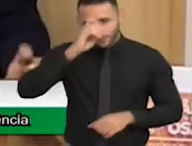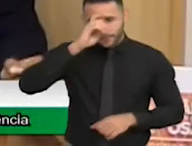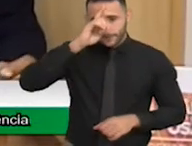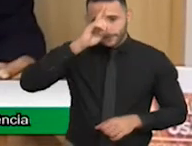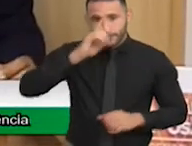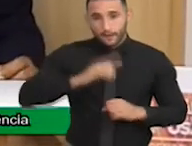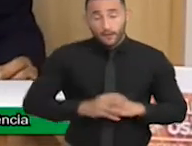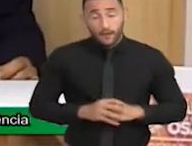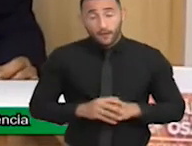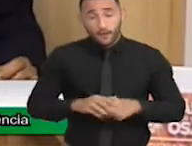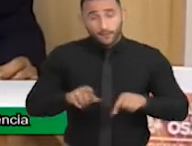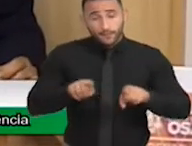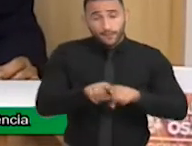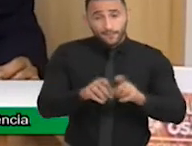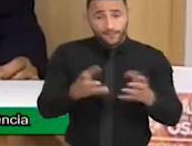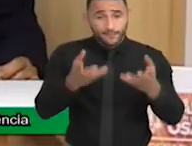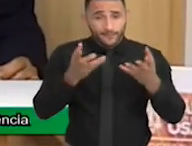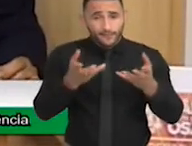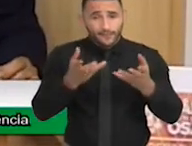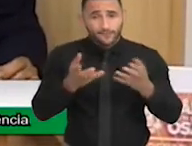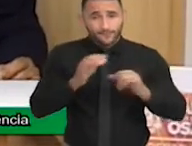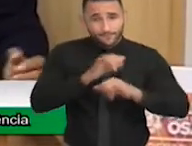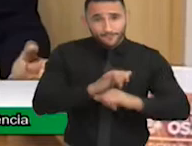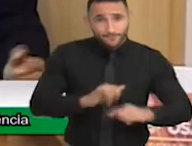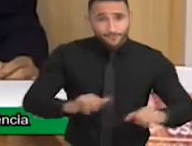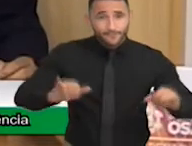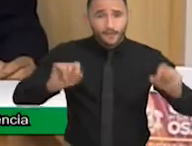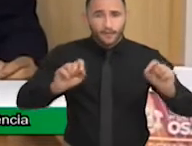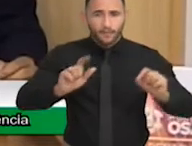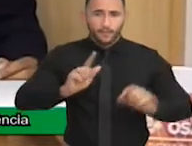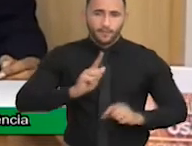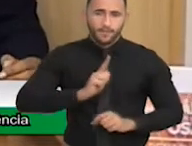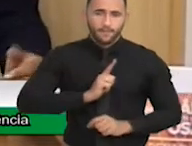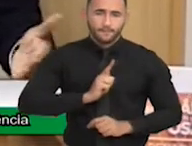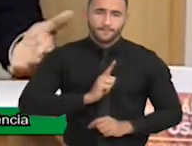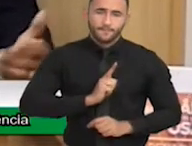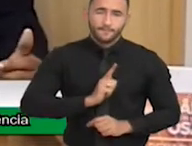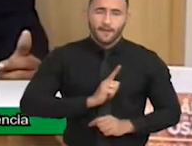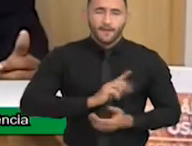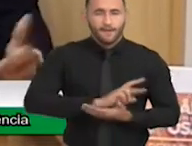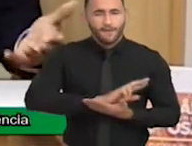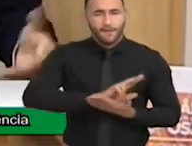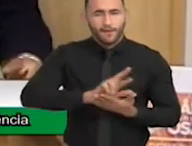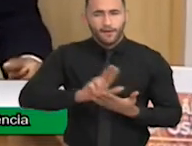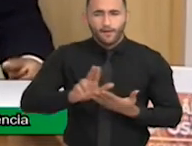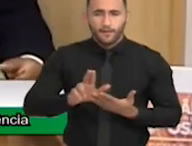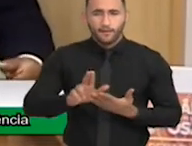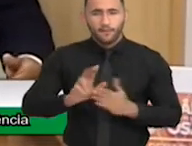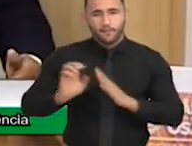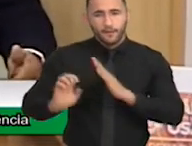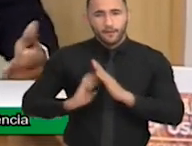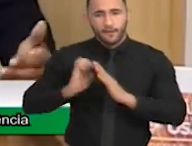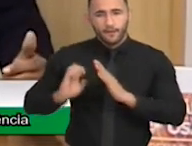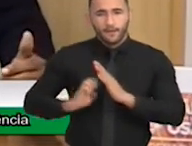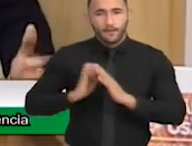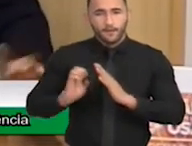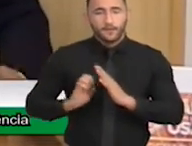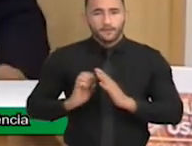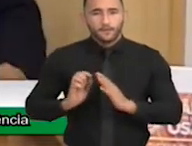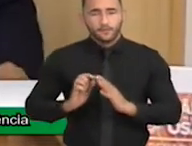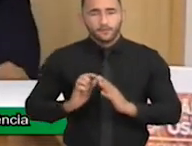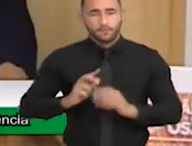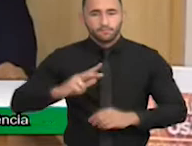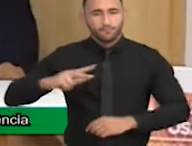Queria também deixar registrado aqui, existem várias, algumas empresas que são